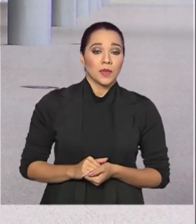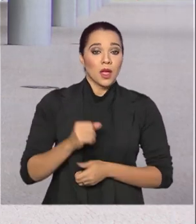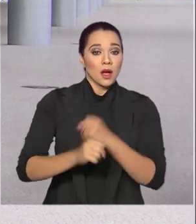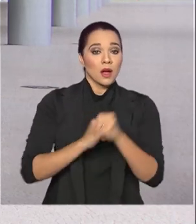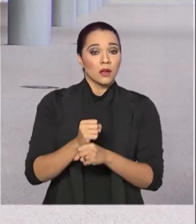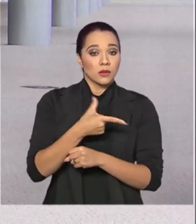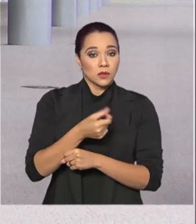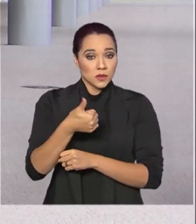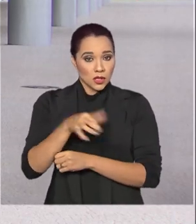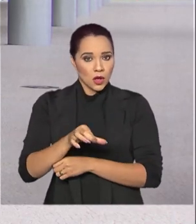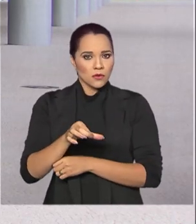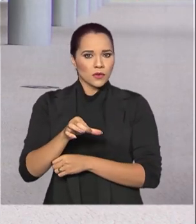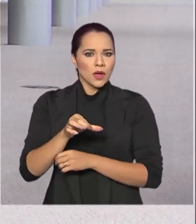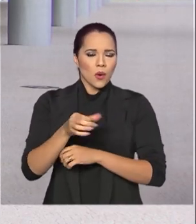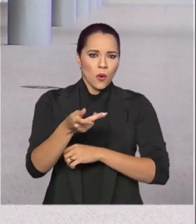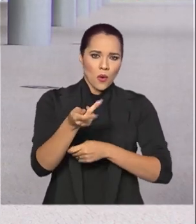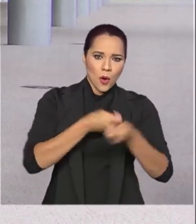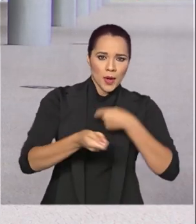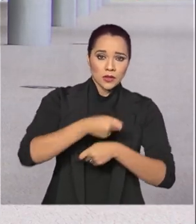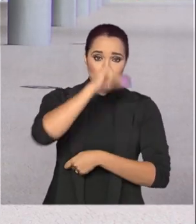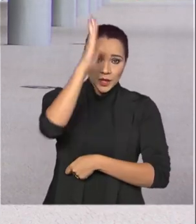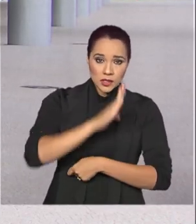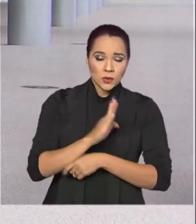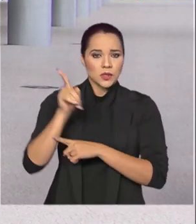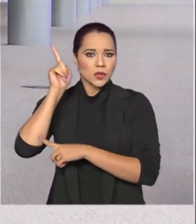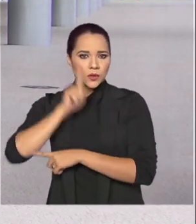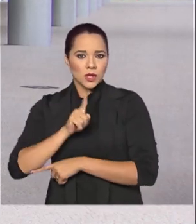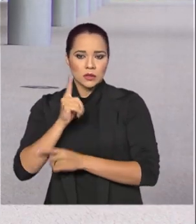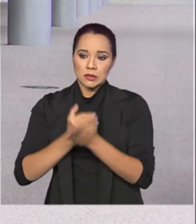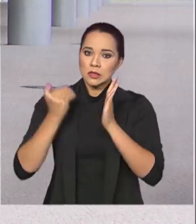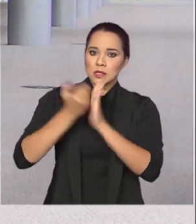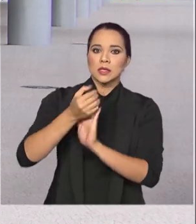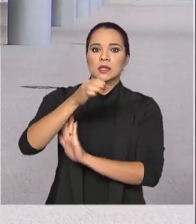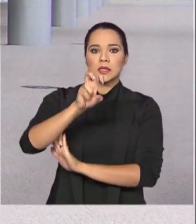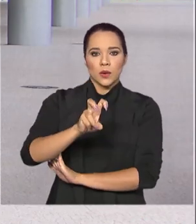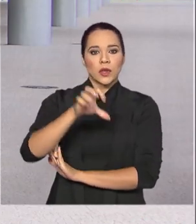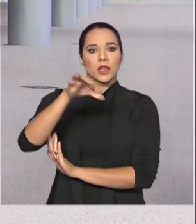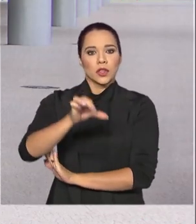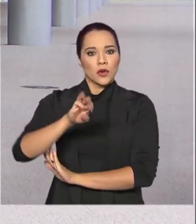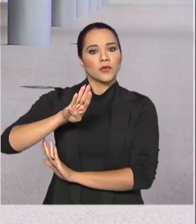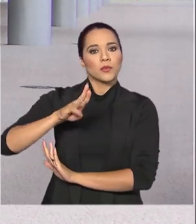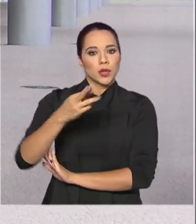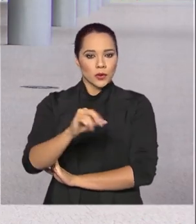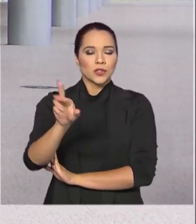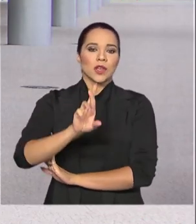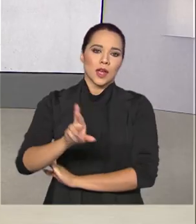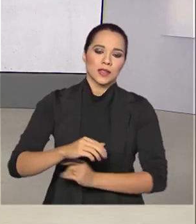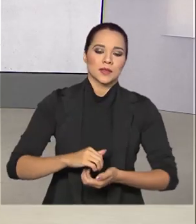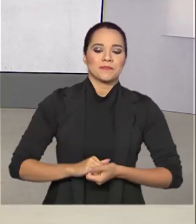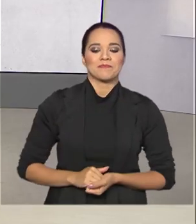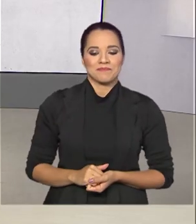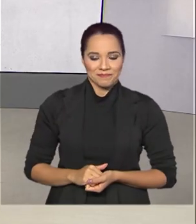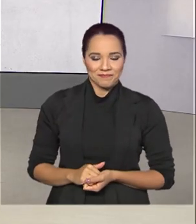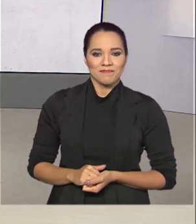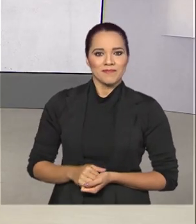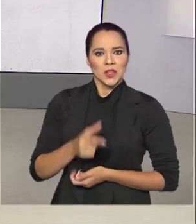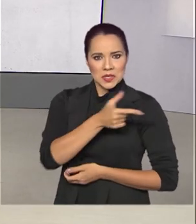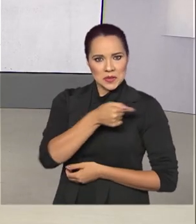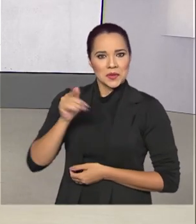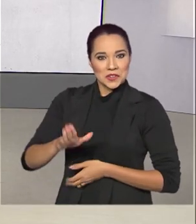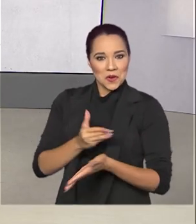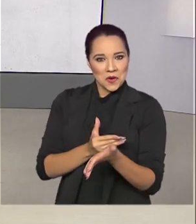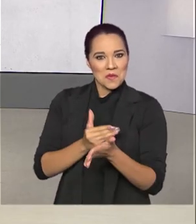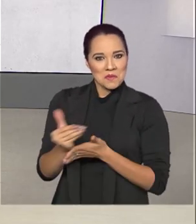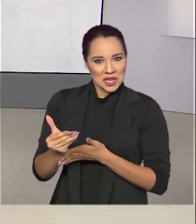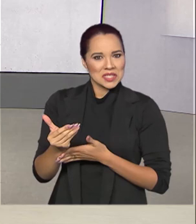o comércio entre Brasil e Estados Unidos ultrapassou 59 bilhões de reais. Roberta, com você. Tá certo, uma semana que já começa